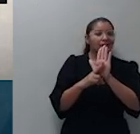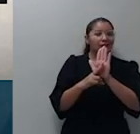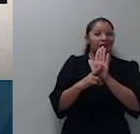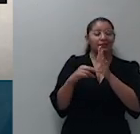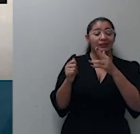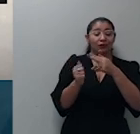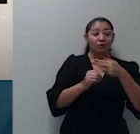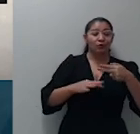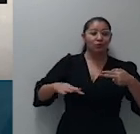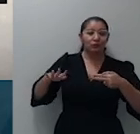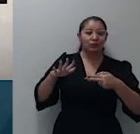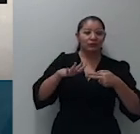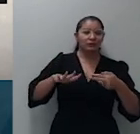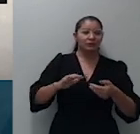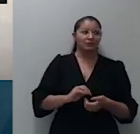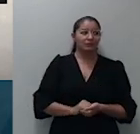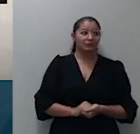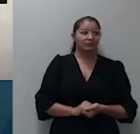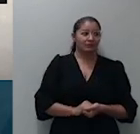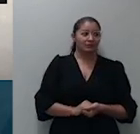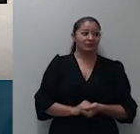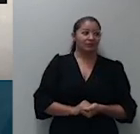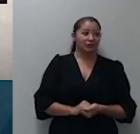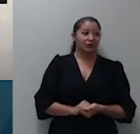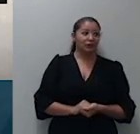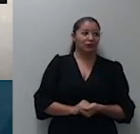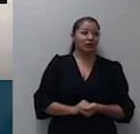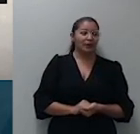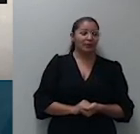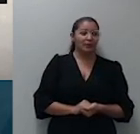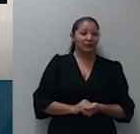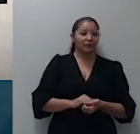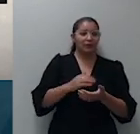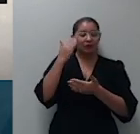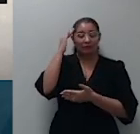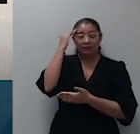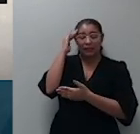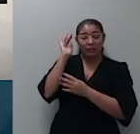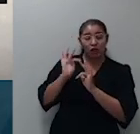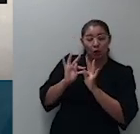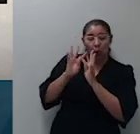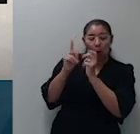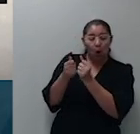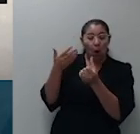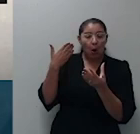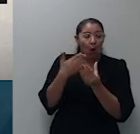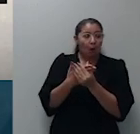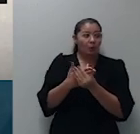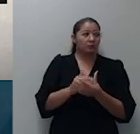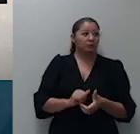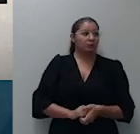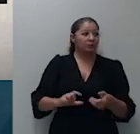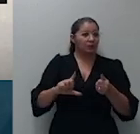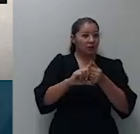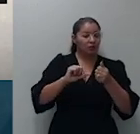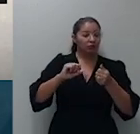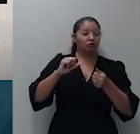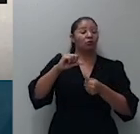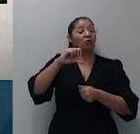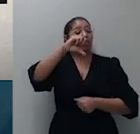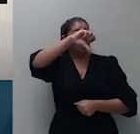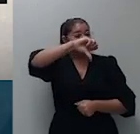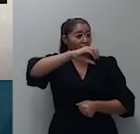fundada na interpretação literal que se fazia no artigo 923 do Código Processo Civil de